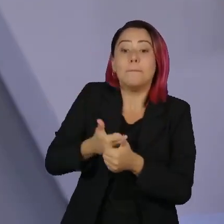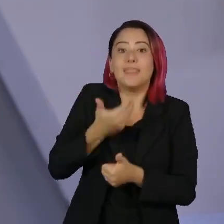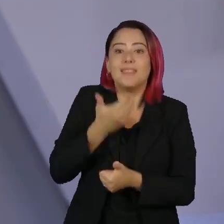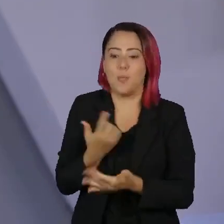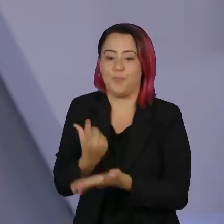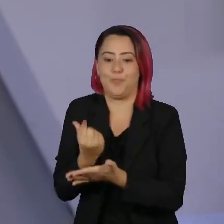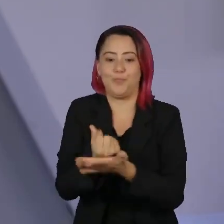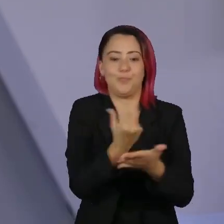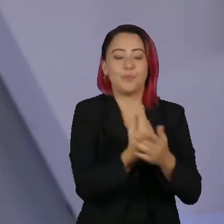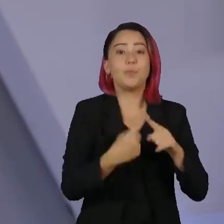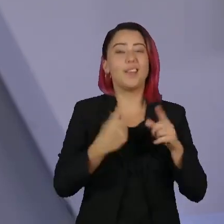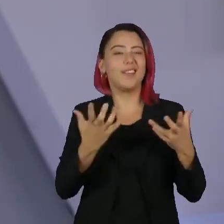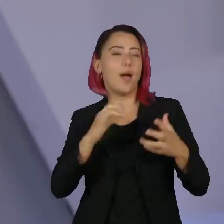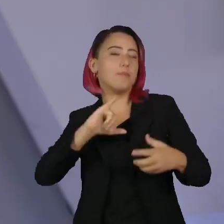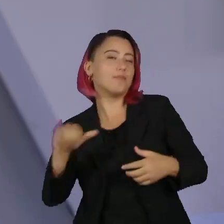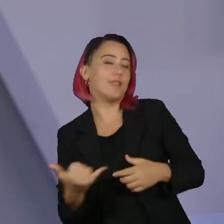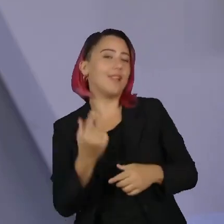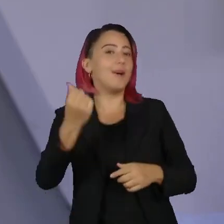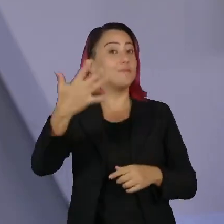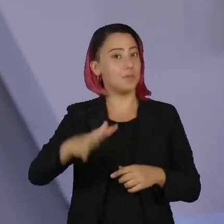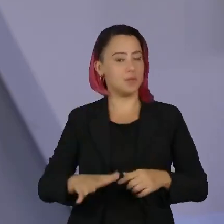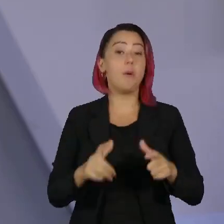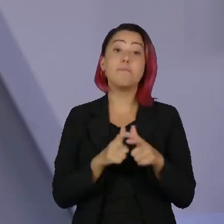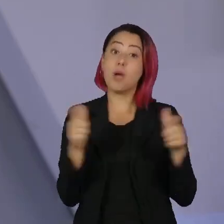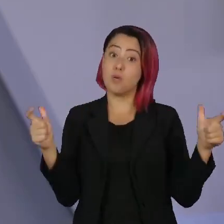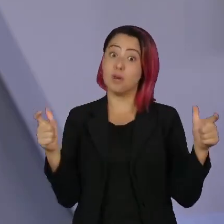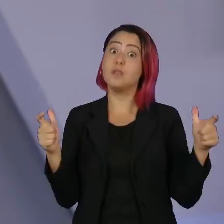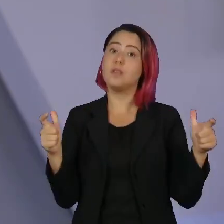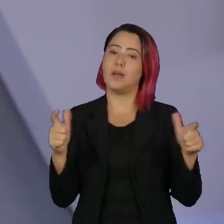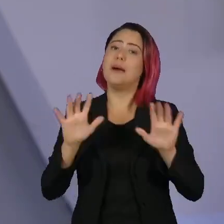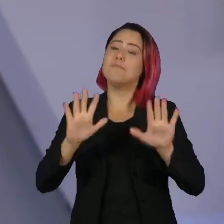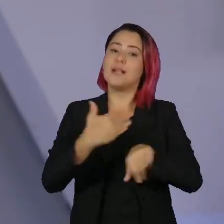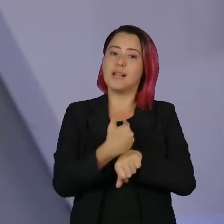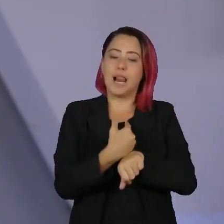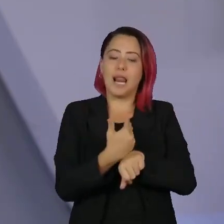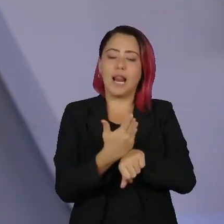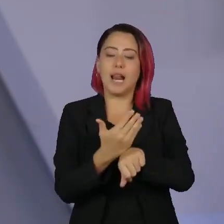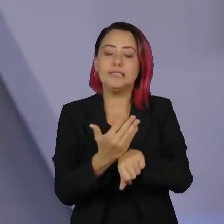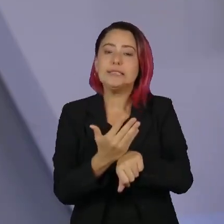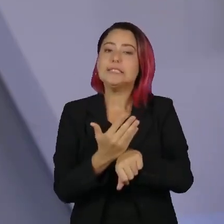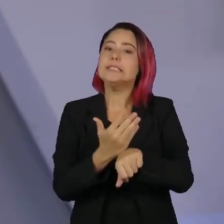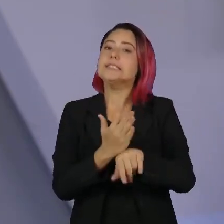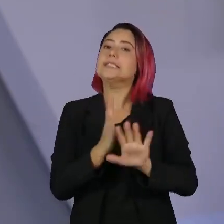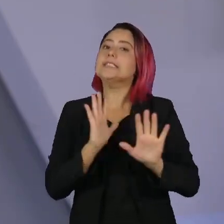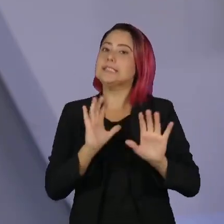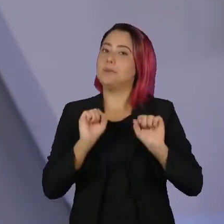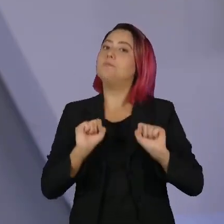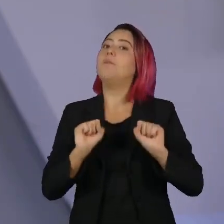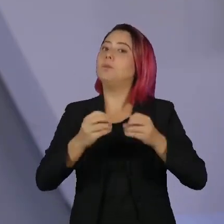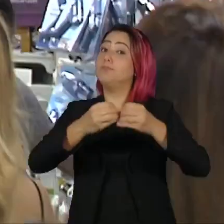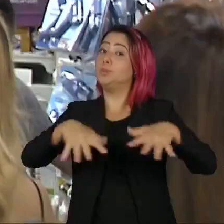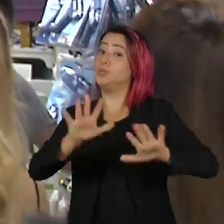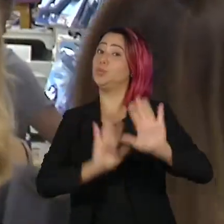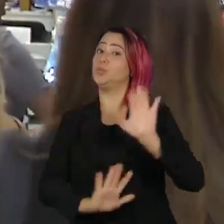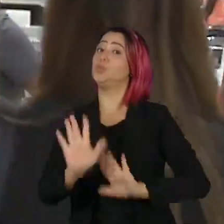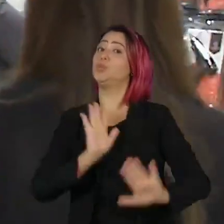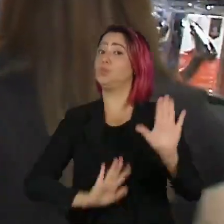maioria desses atrasadinhos espera por uma promoção, mas essa prática pode ser uma grande armadilha.